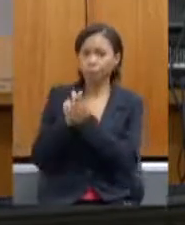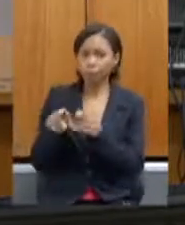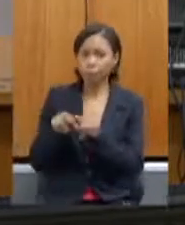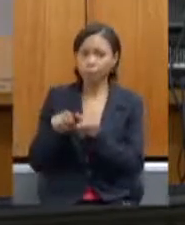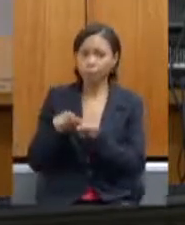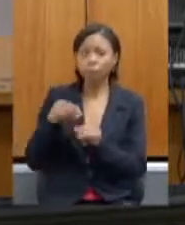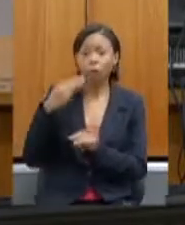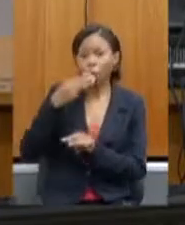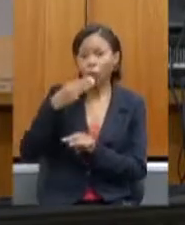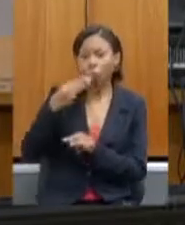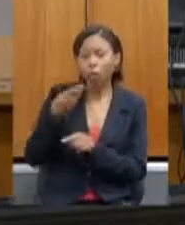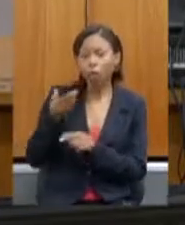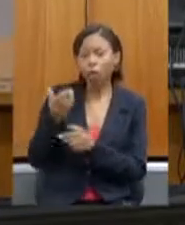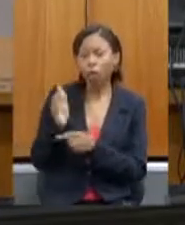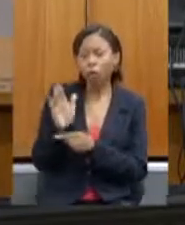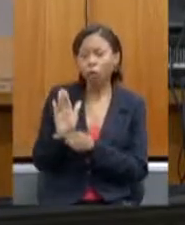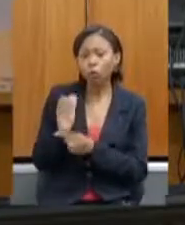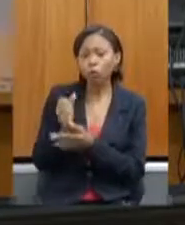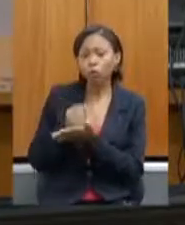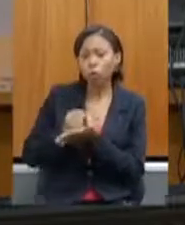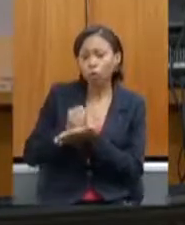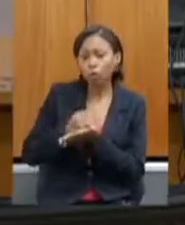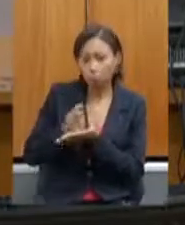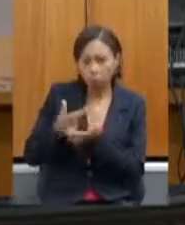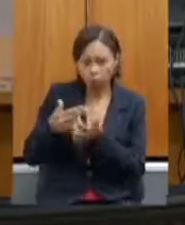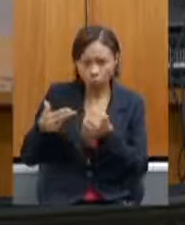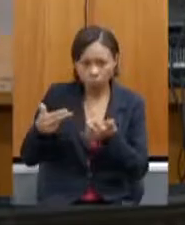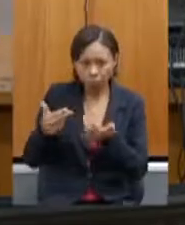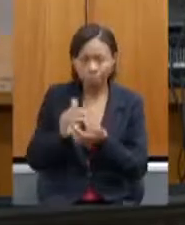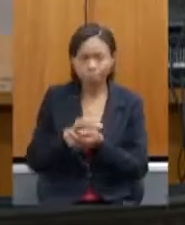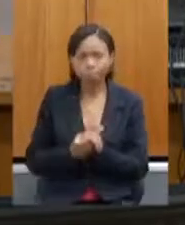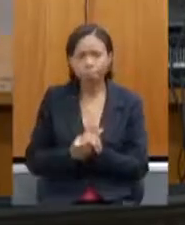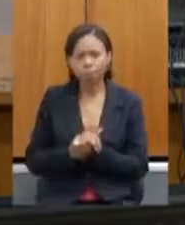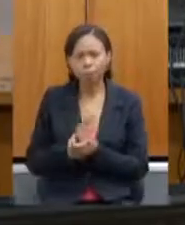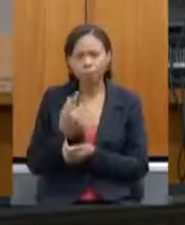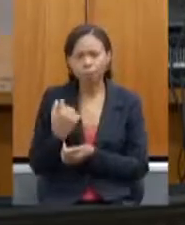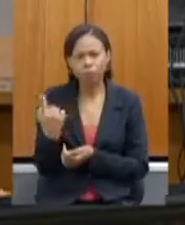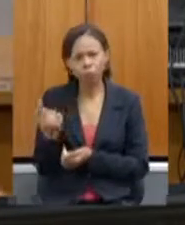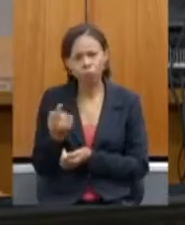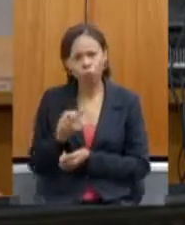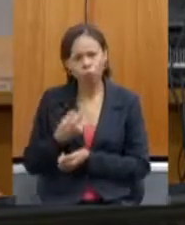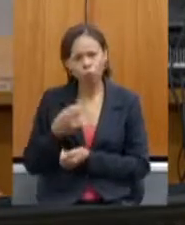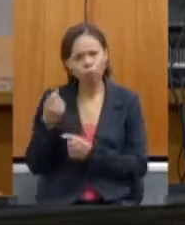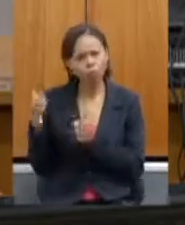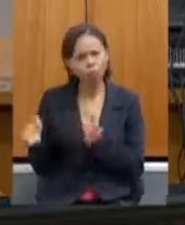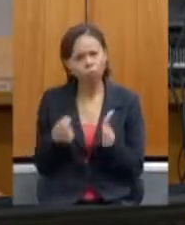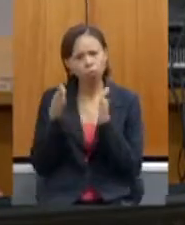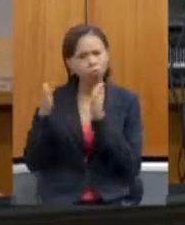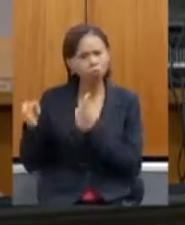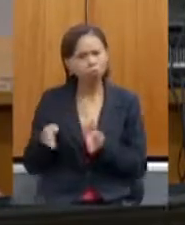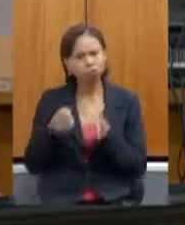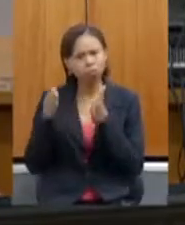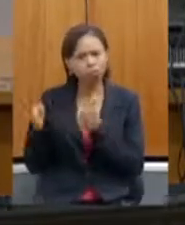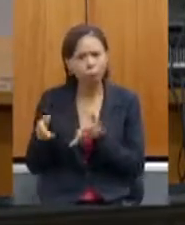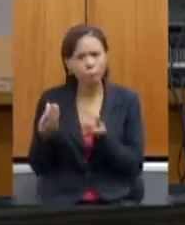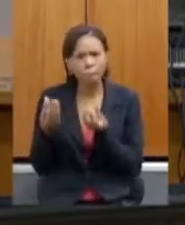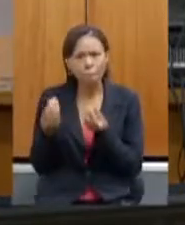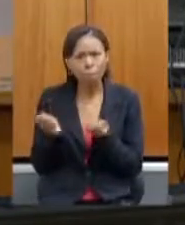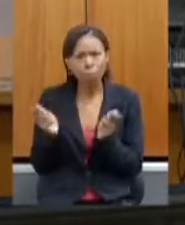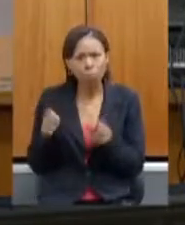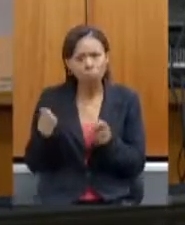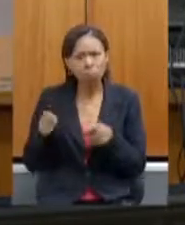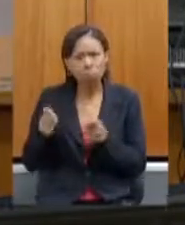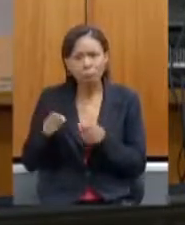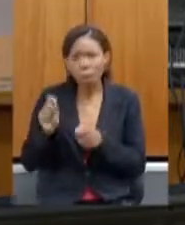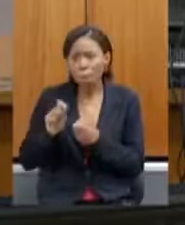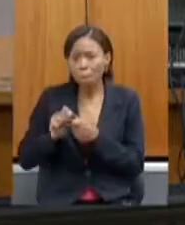nutricional deste mel. Nós produzimos tanto e temos potencial para produzir tanto, deputados e deputadas,